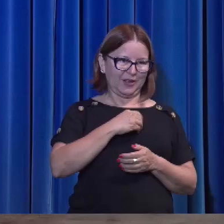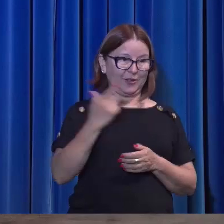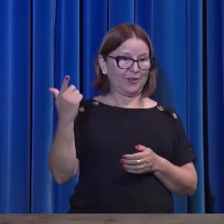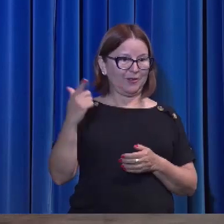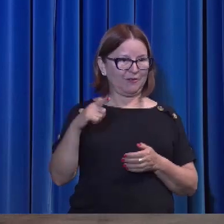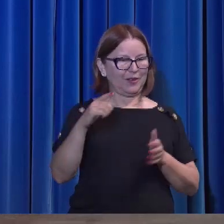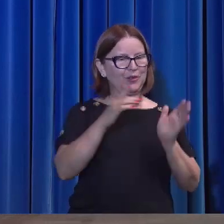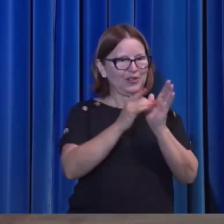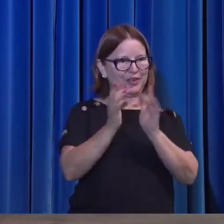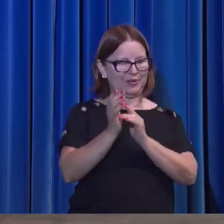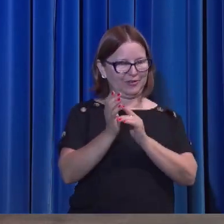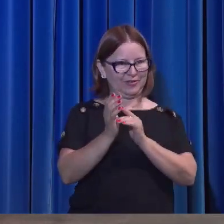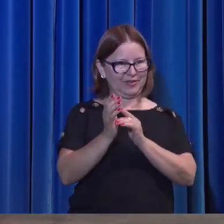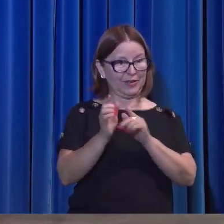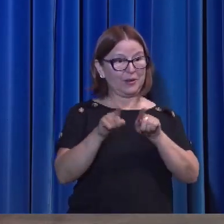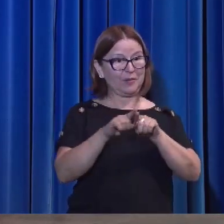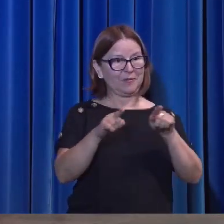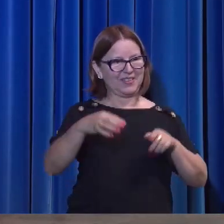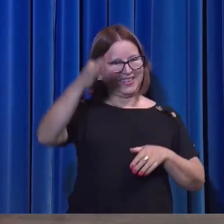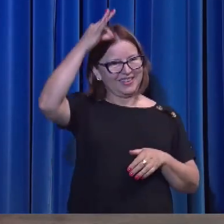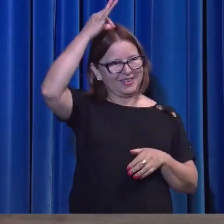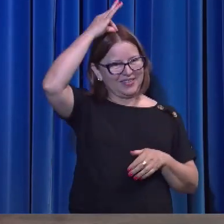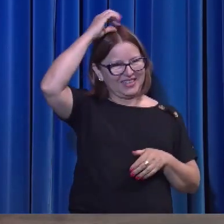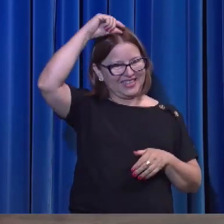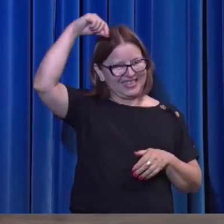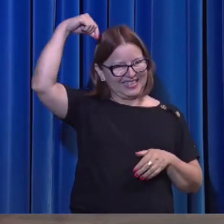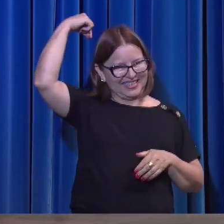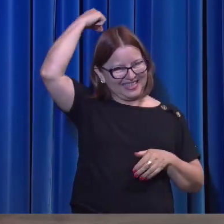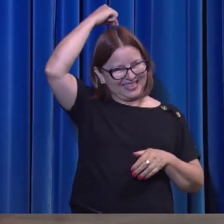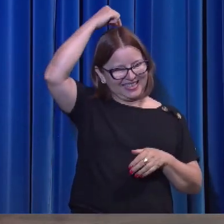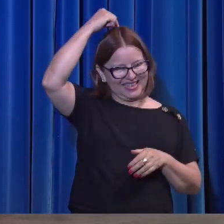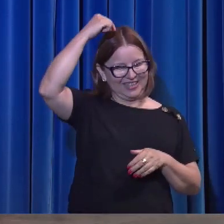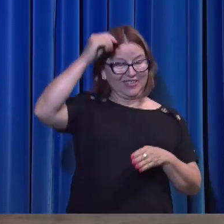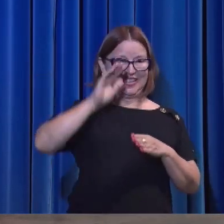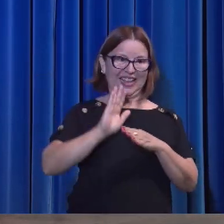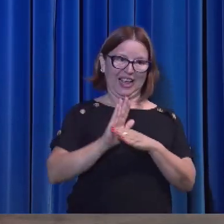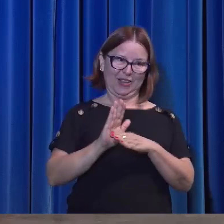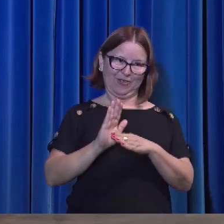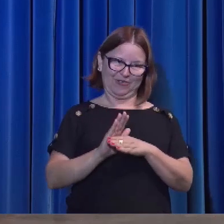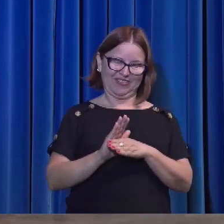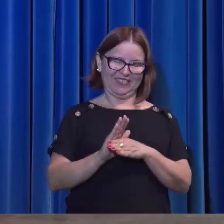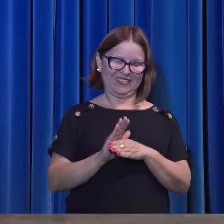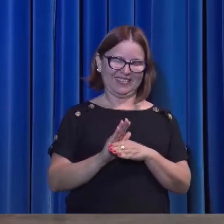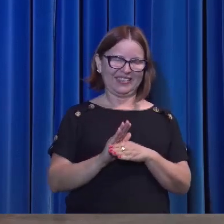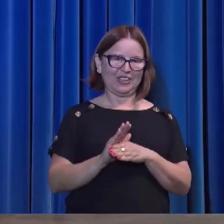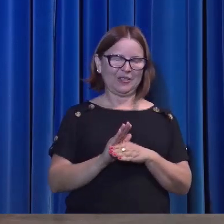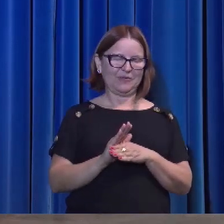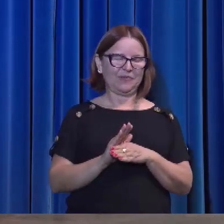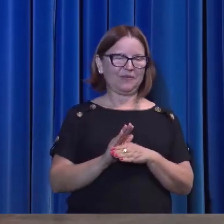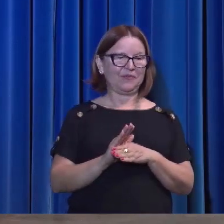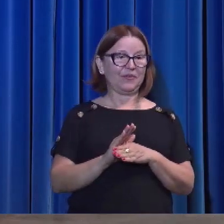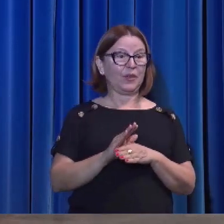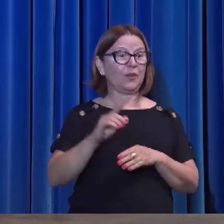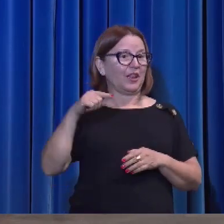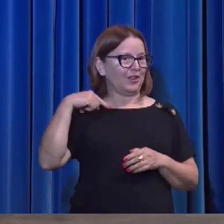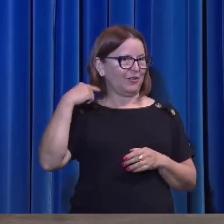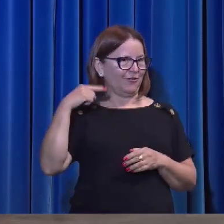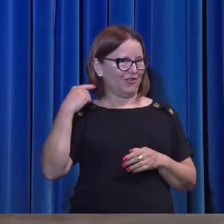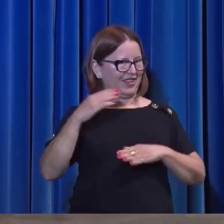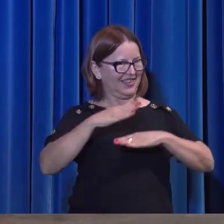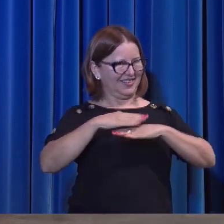Mas o Espírito Santo, o outro ajudante, o outro advogado, o outro